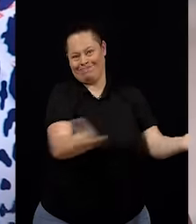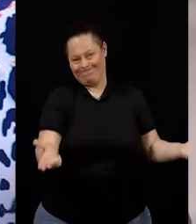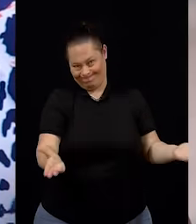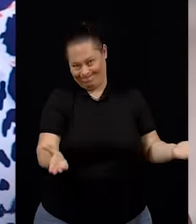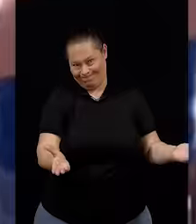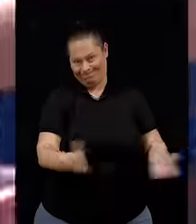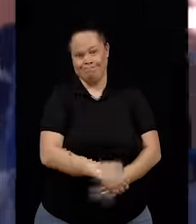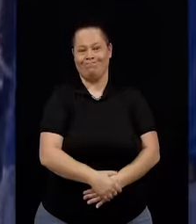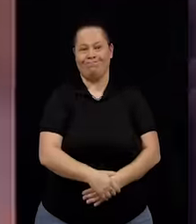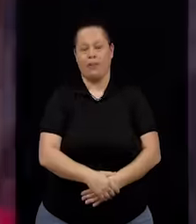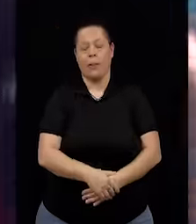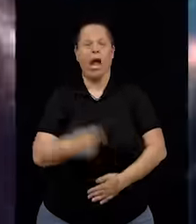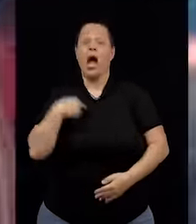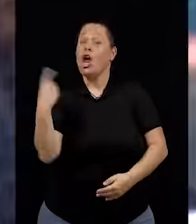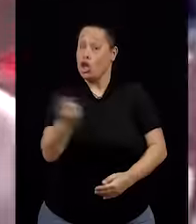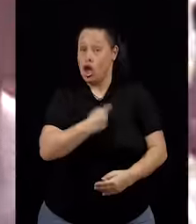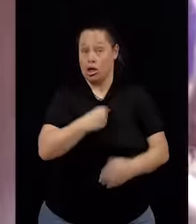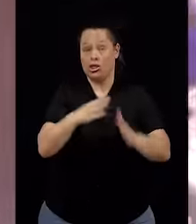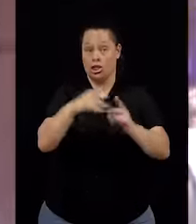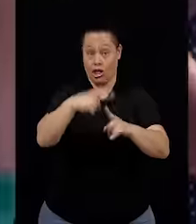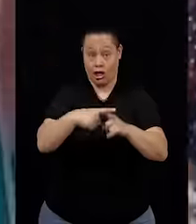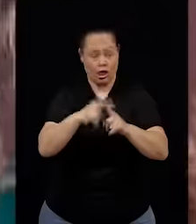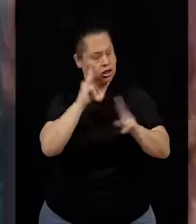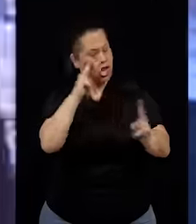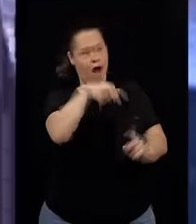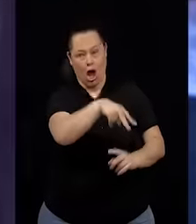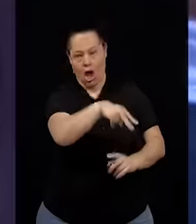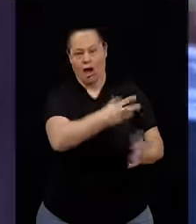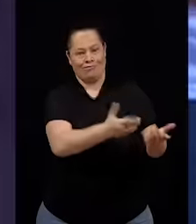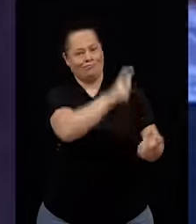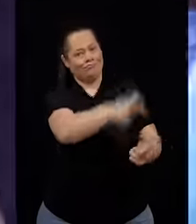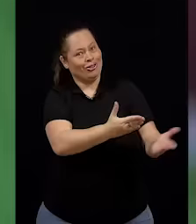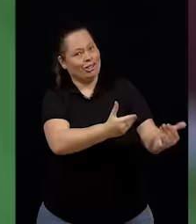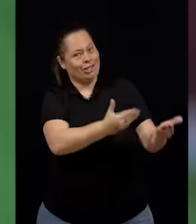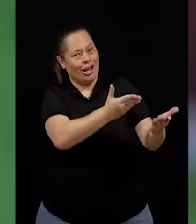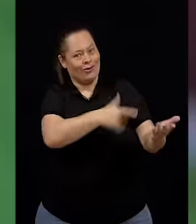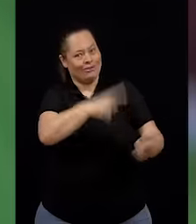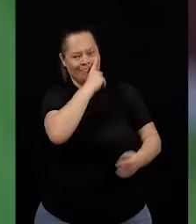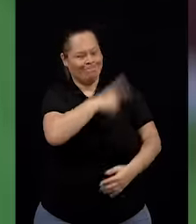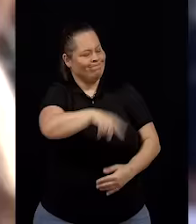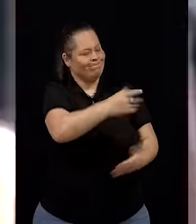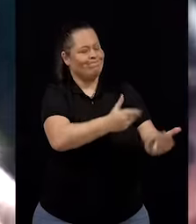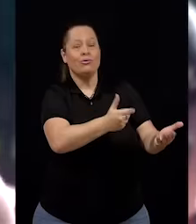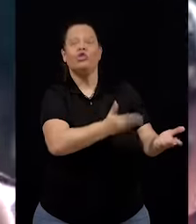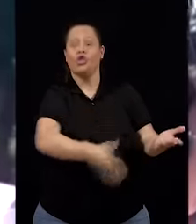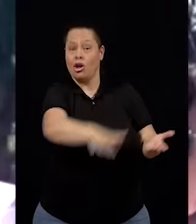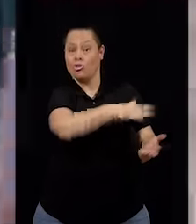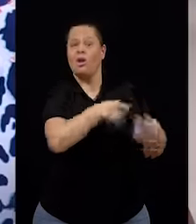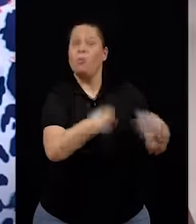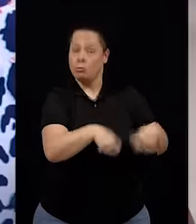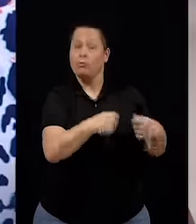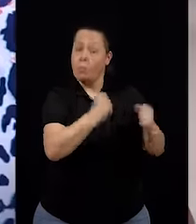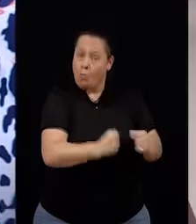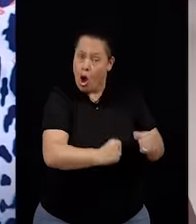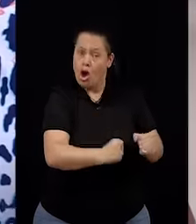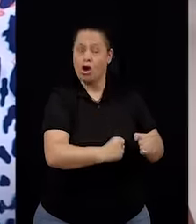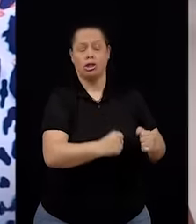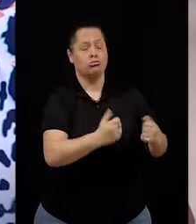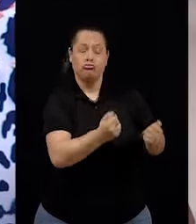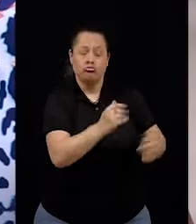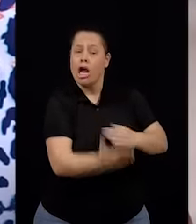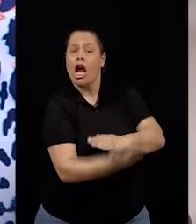olhe para a juventude, acreditando e apostando na juventude, neste tempo que é um tempo de, então,